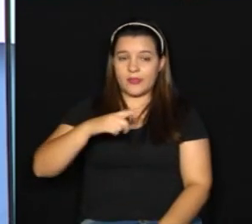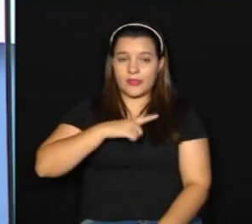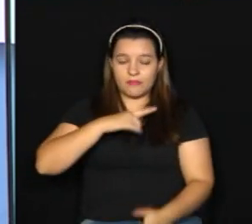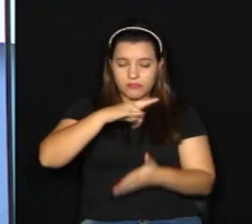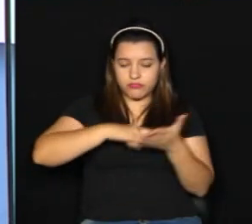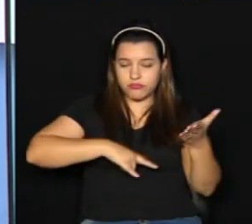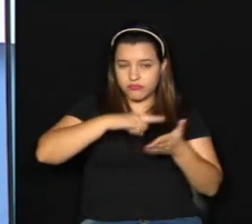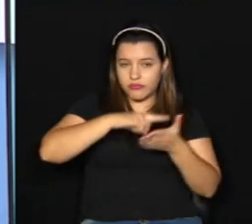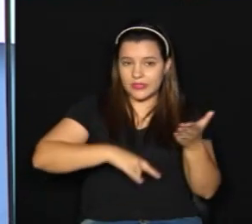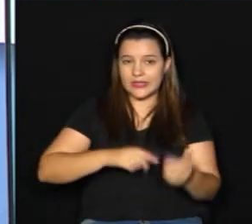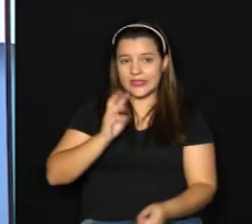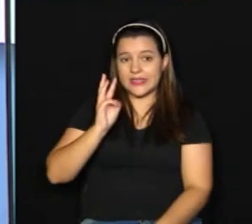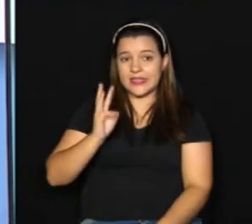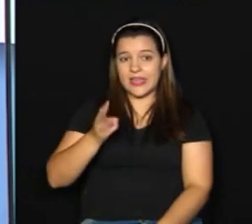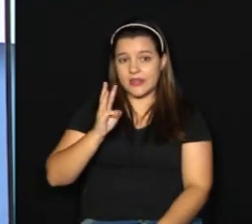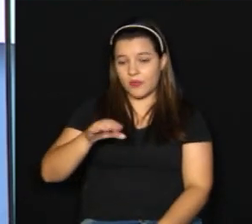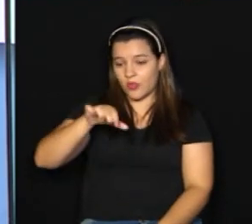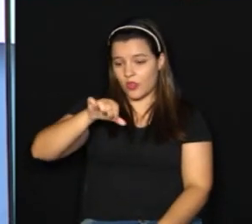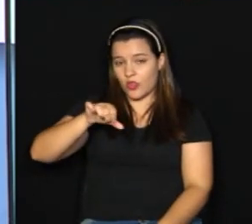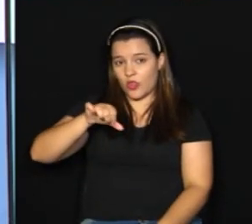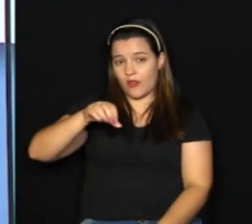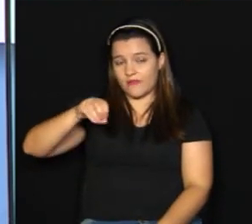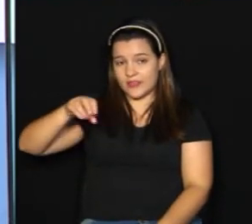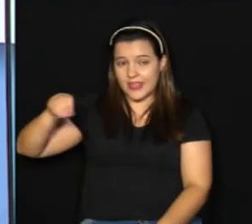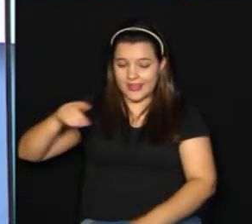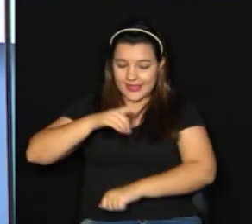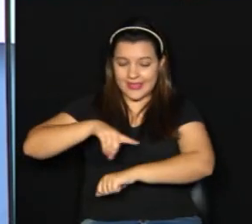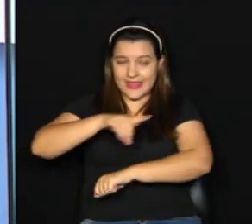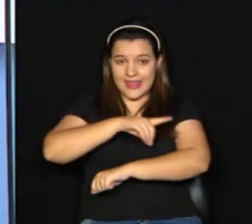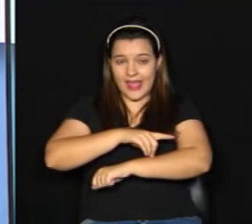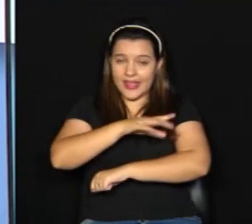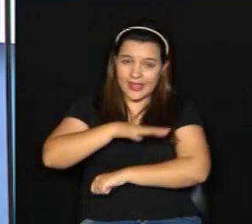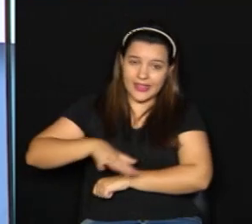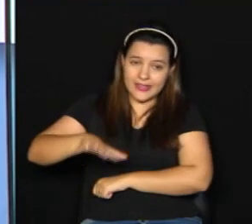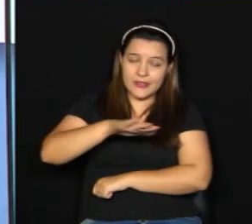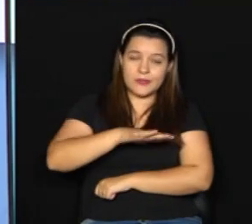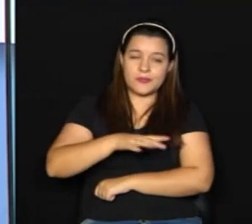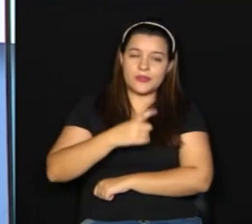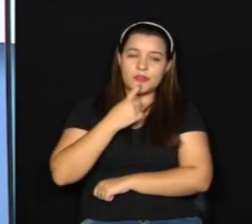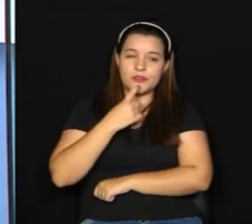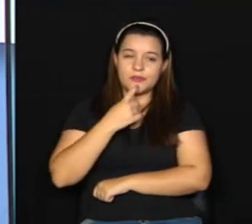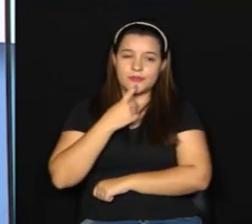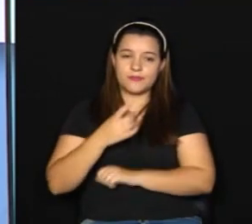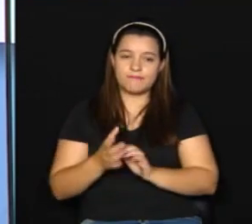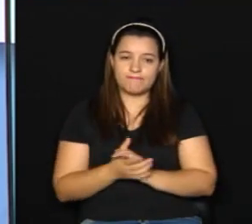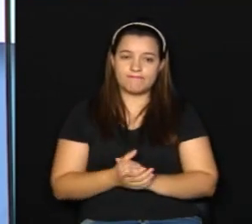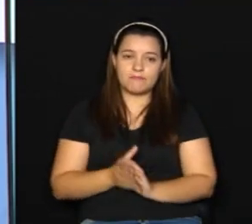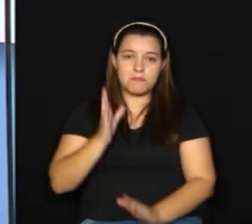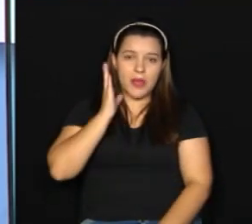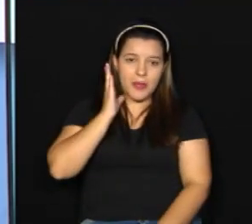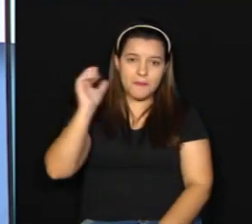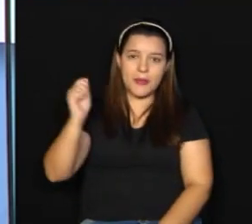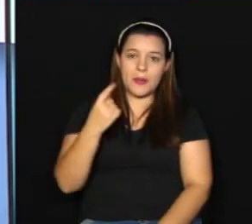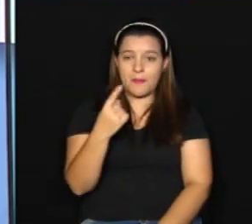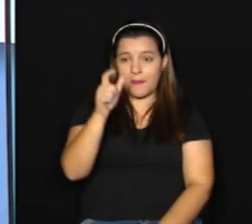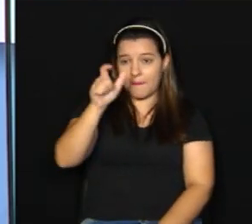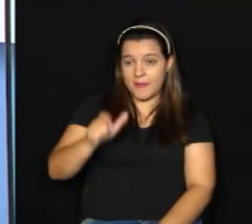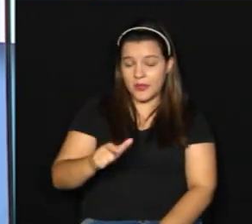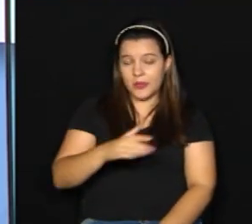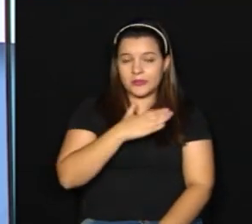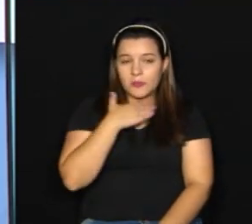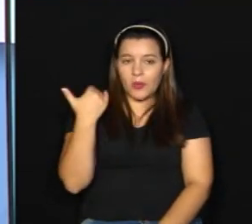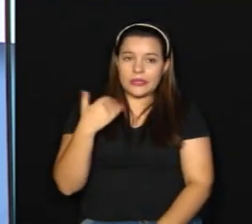3.919 casos de dengue aqui na nossa cidade. Em abril, uma pessoa morreu de dengue.